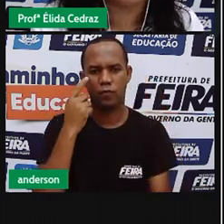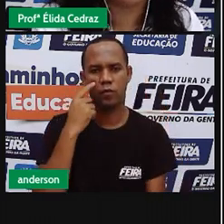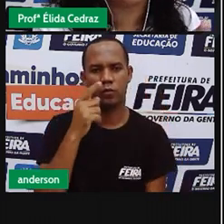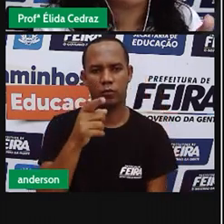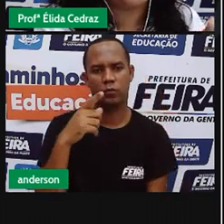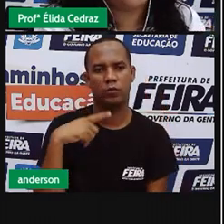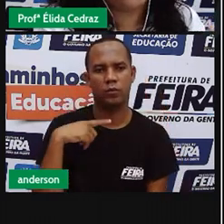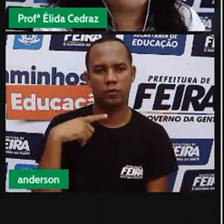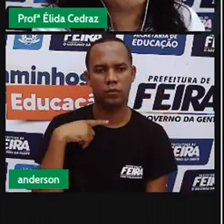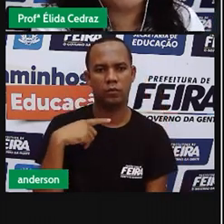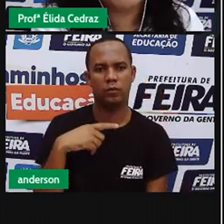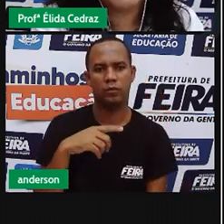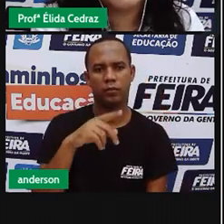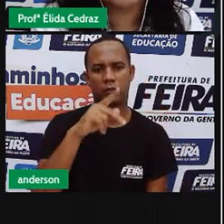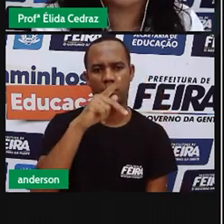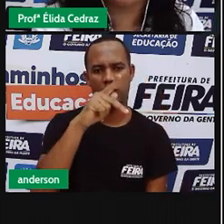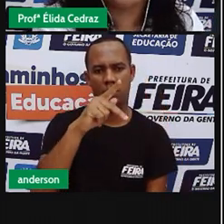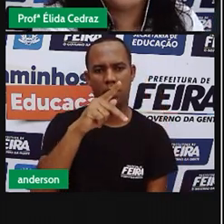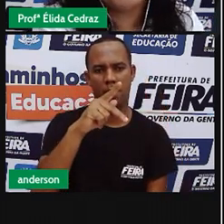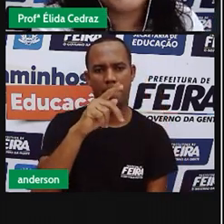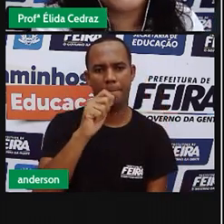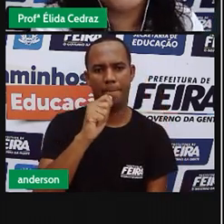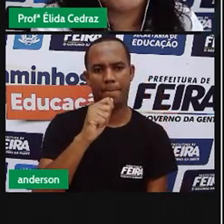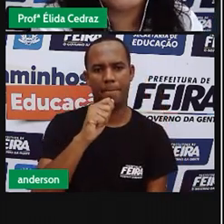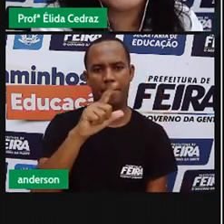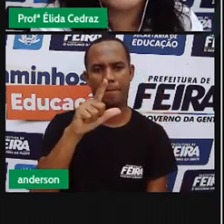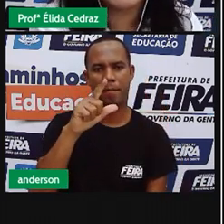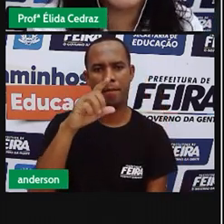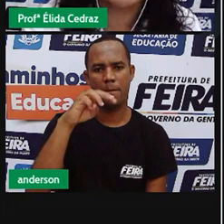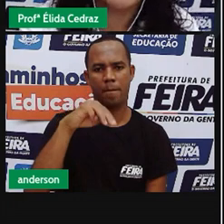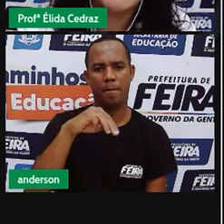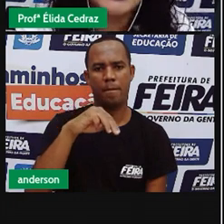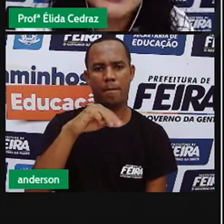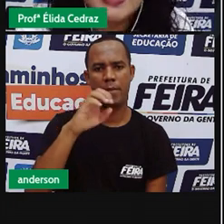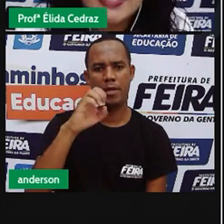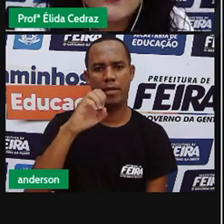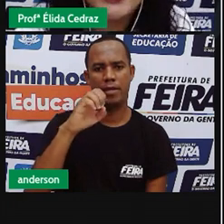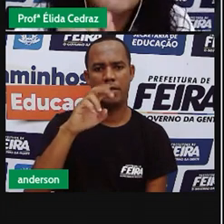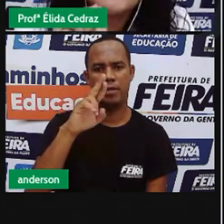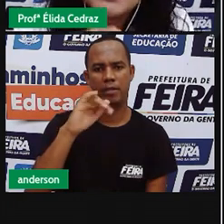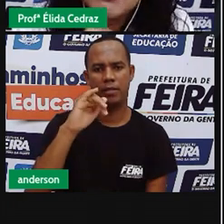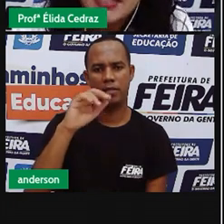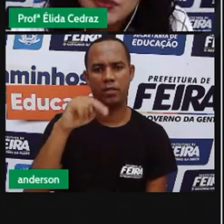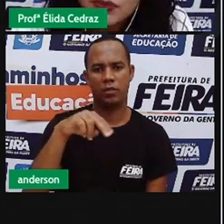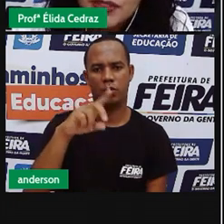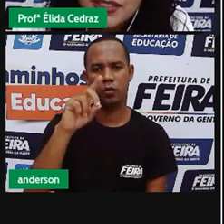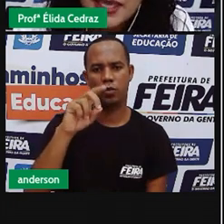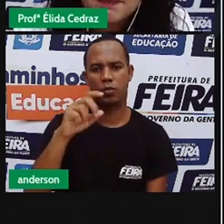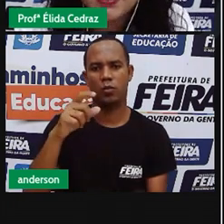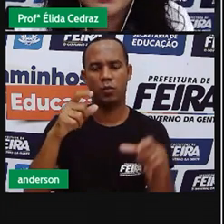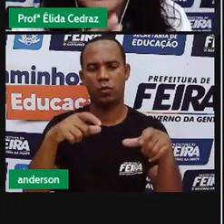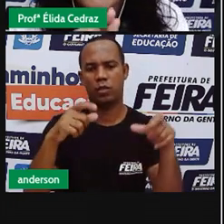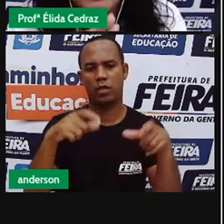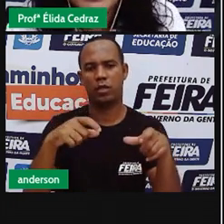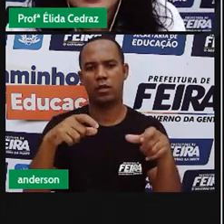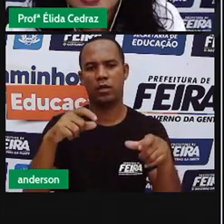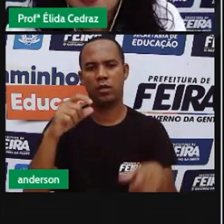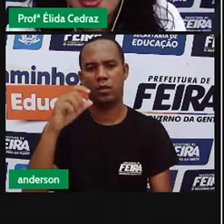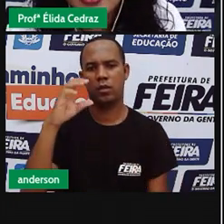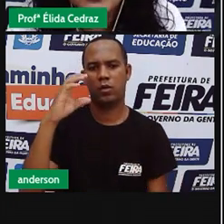rua. Rua Palmeirindo, no bairro Conceição. E ali ao lado você vê o SEPE.